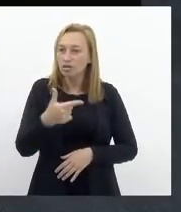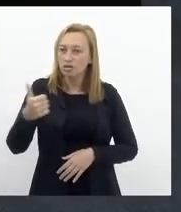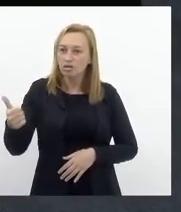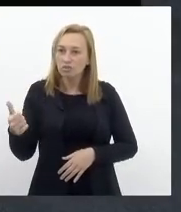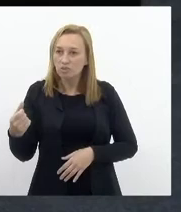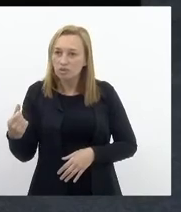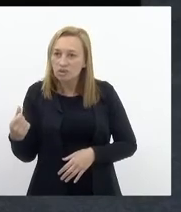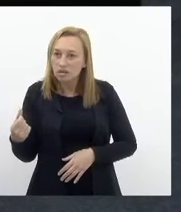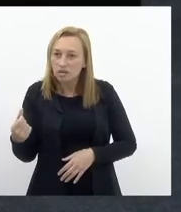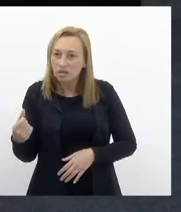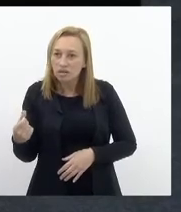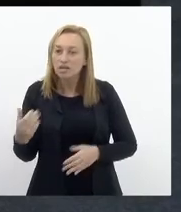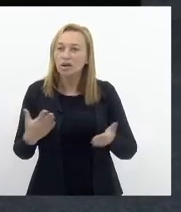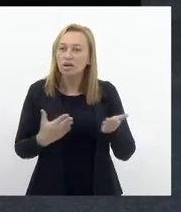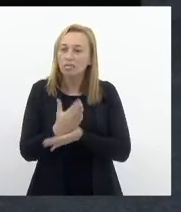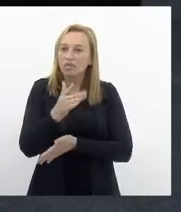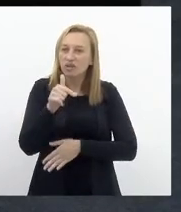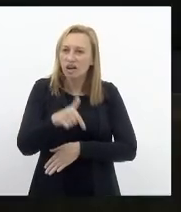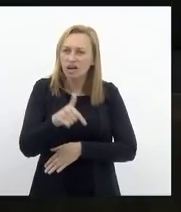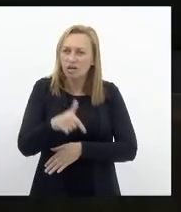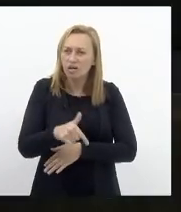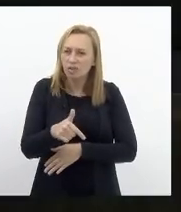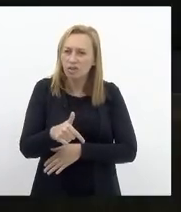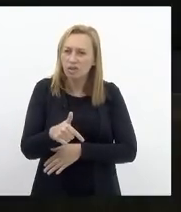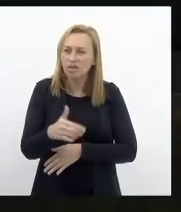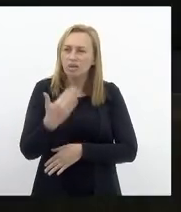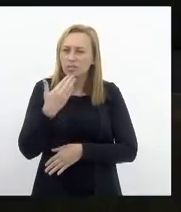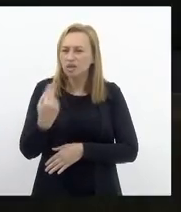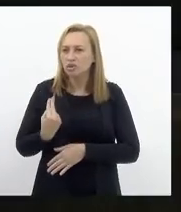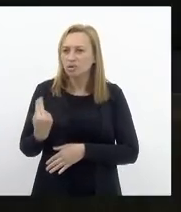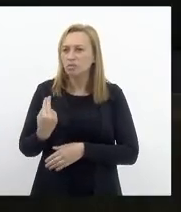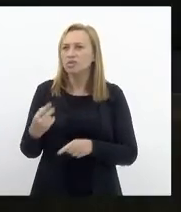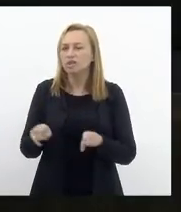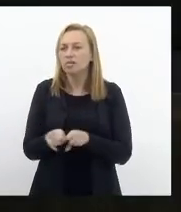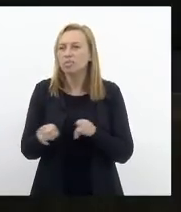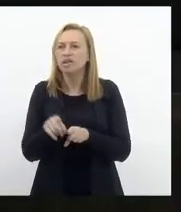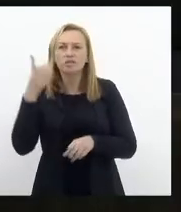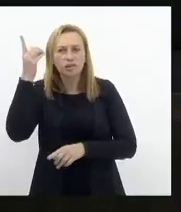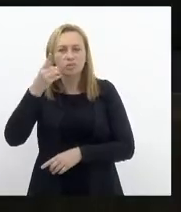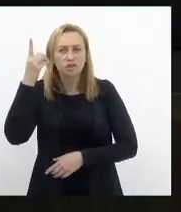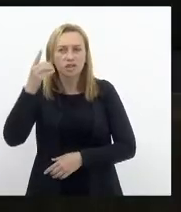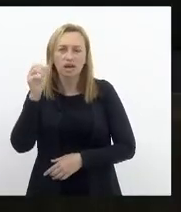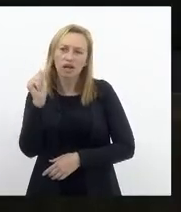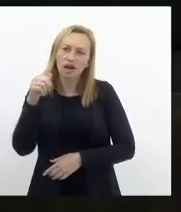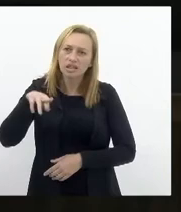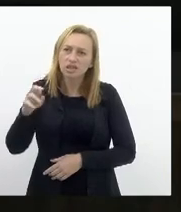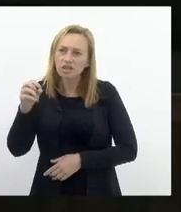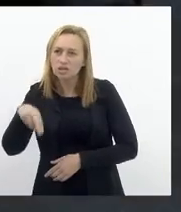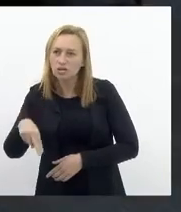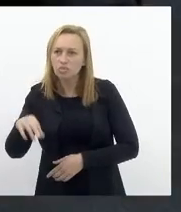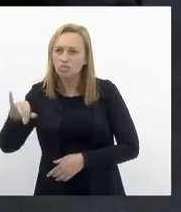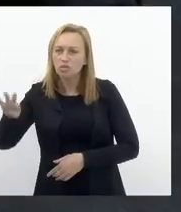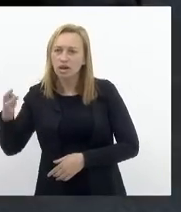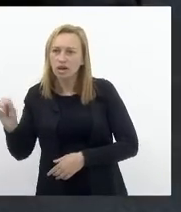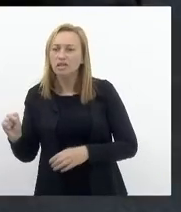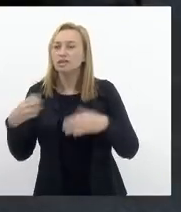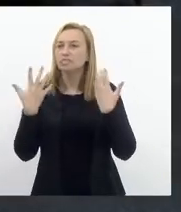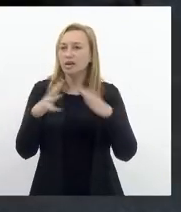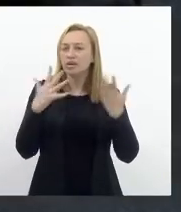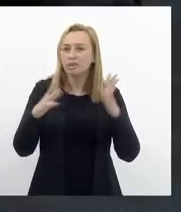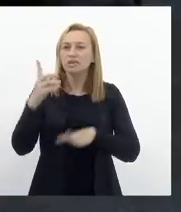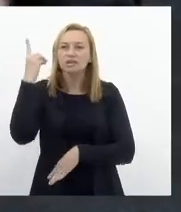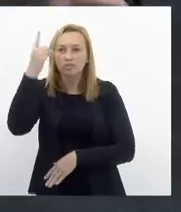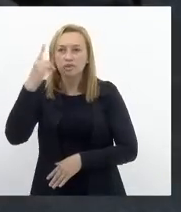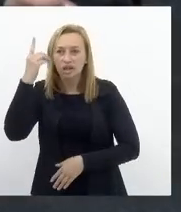de aprovar agora, parabenizar... Pedido de coautoria aí do deputado Anderson Moraes, Parabenizar o deputado